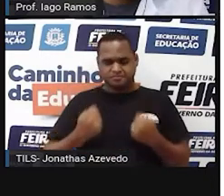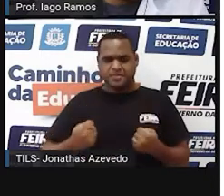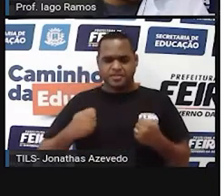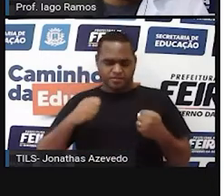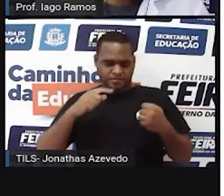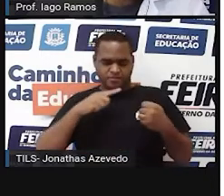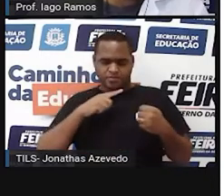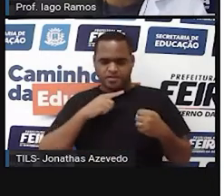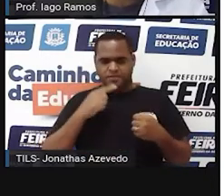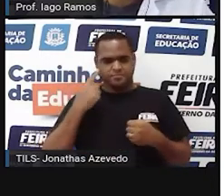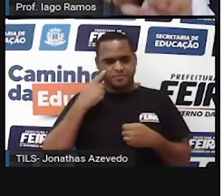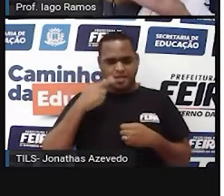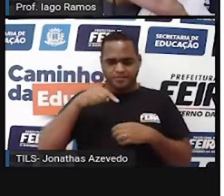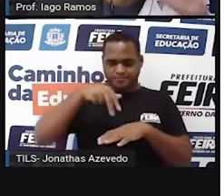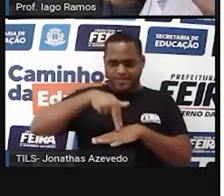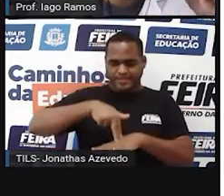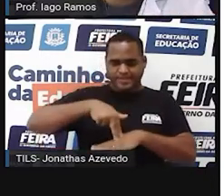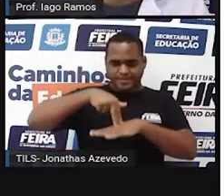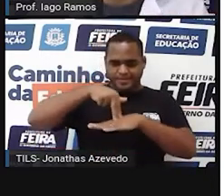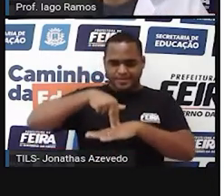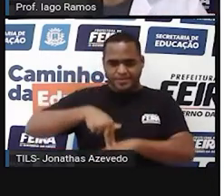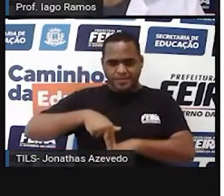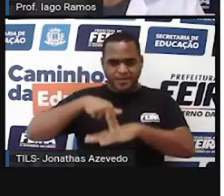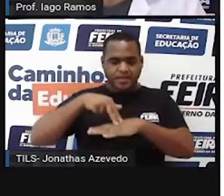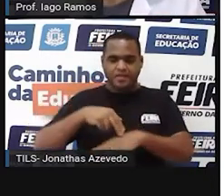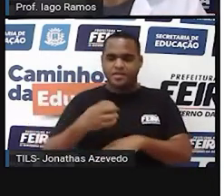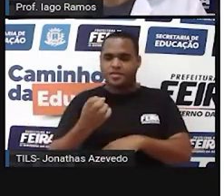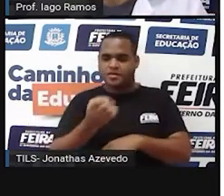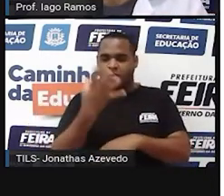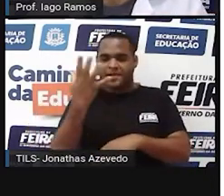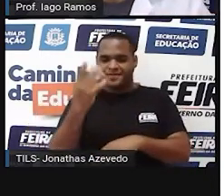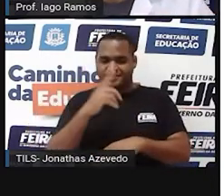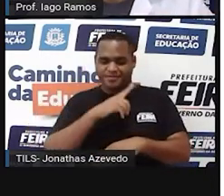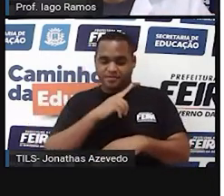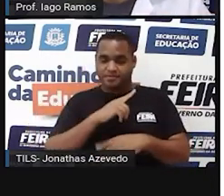peso, que a gente sobe lá na balancinha, aparece aquele número, né?